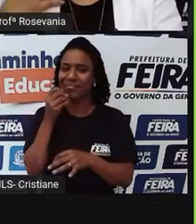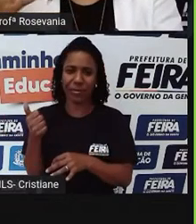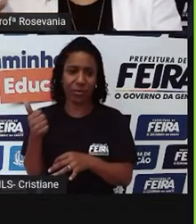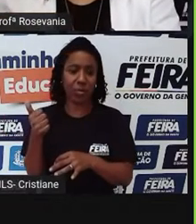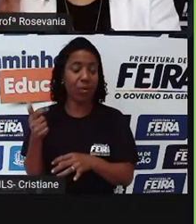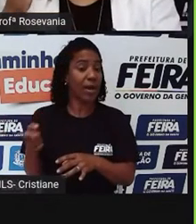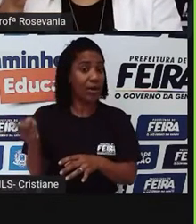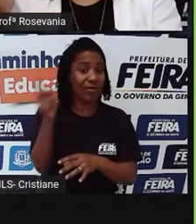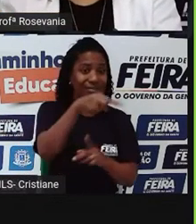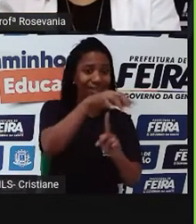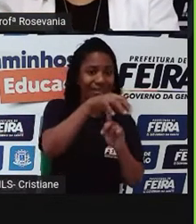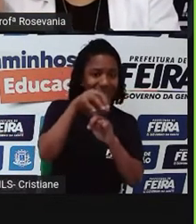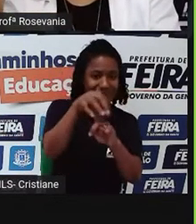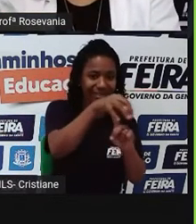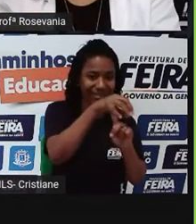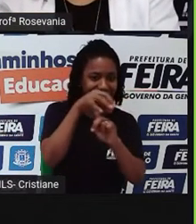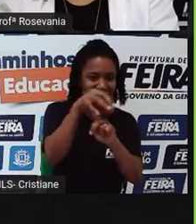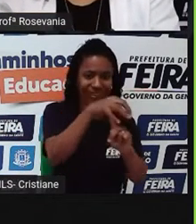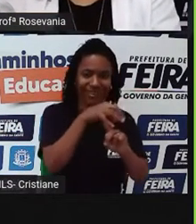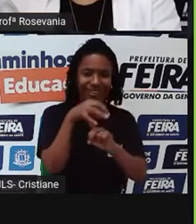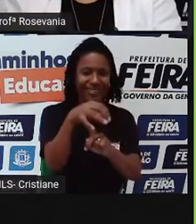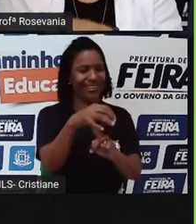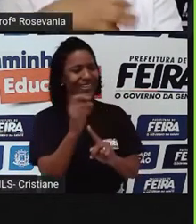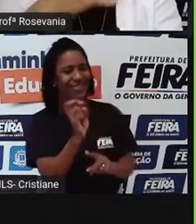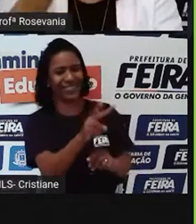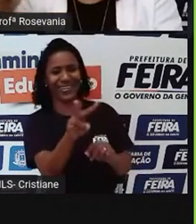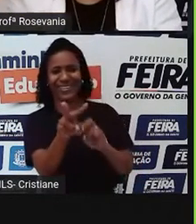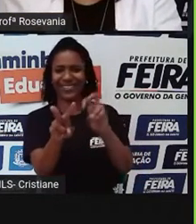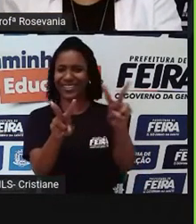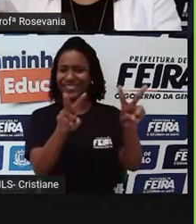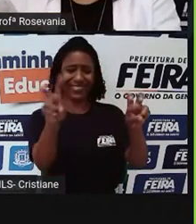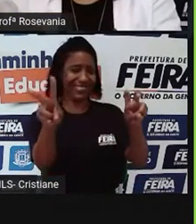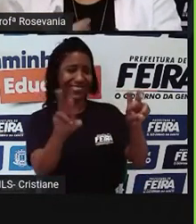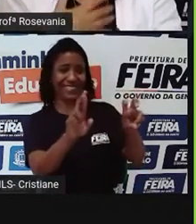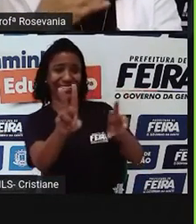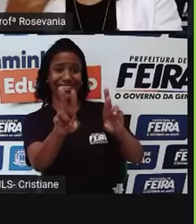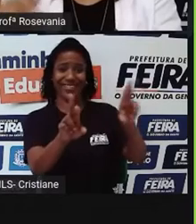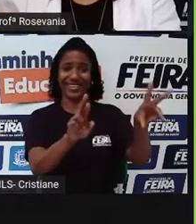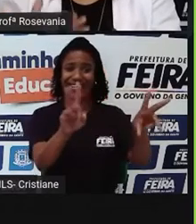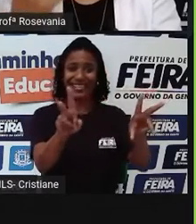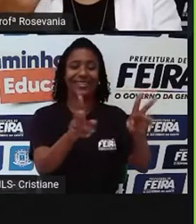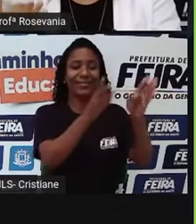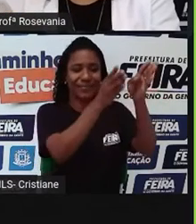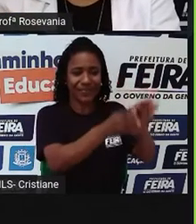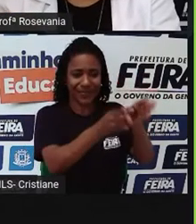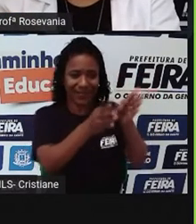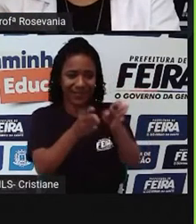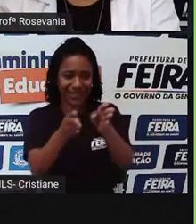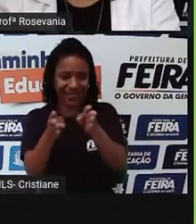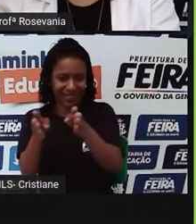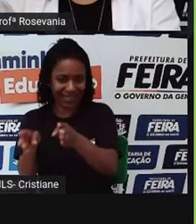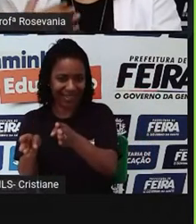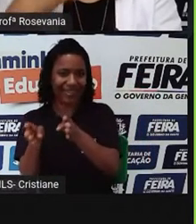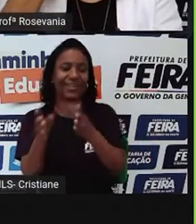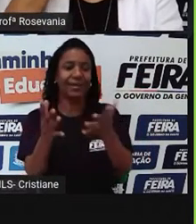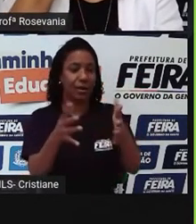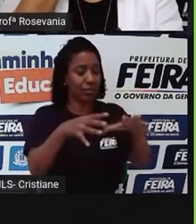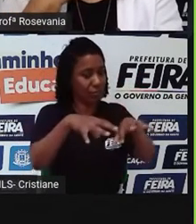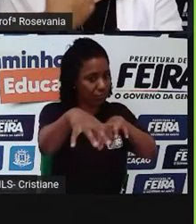essa estrutura engessadinha, organizadinha, é claro que tem organização dos espaços, dos setores, do que vai vender, isso tem,